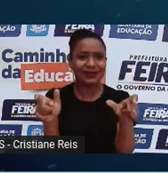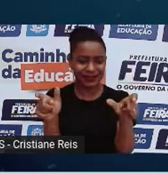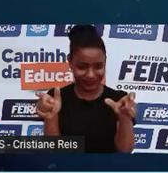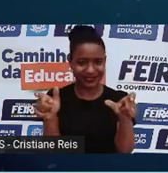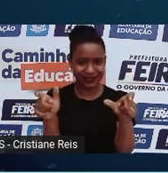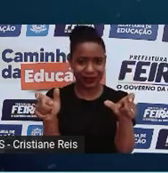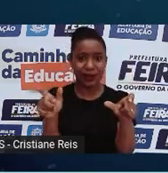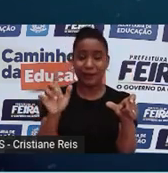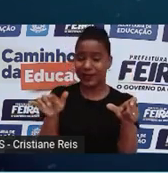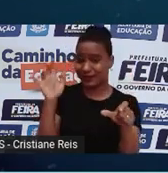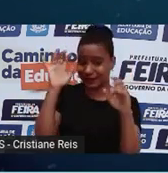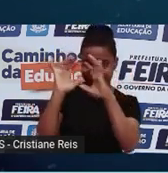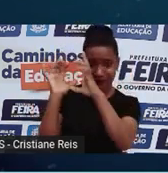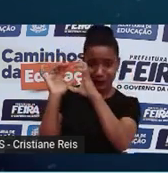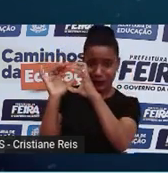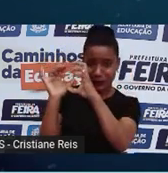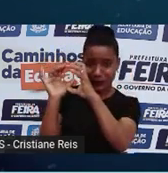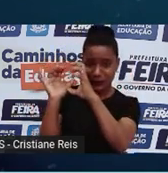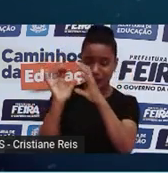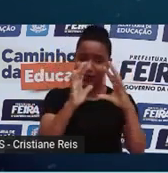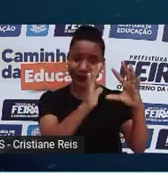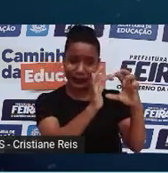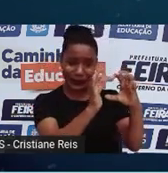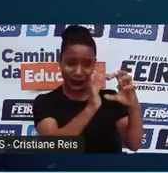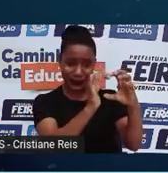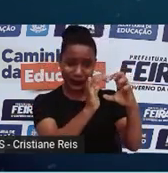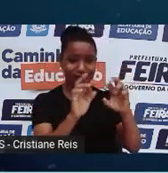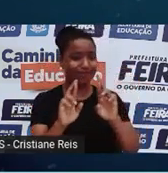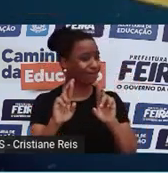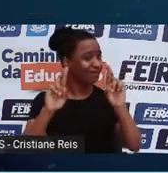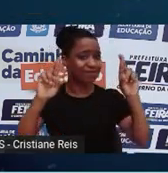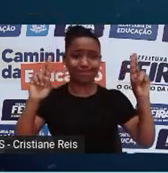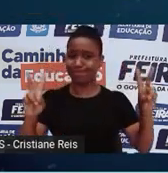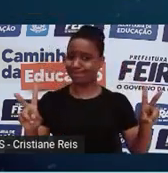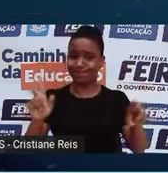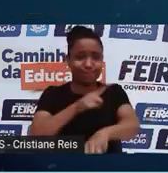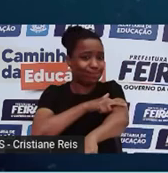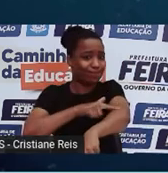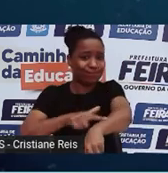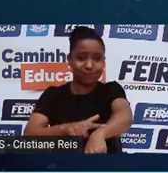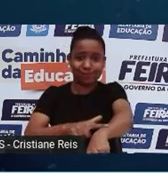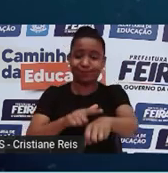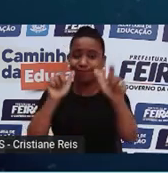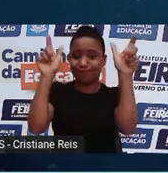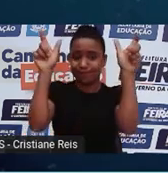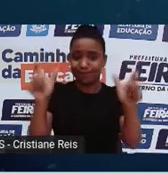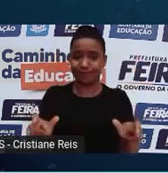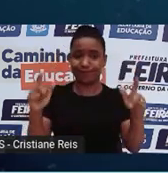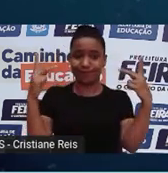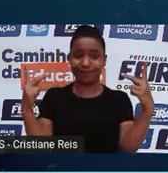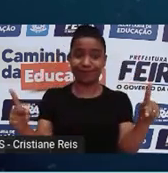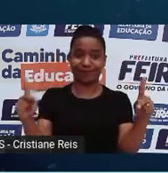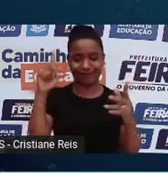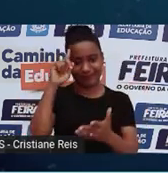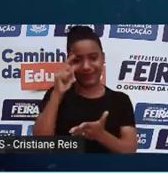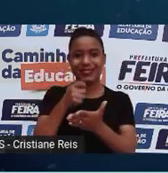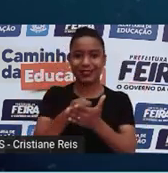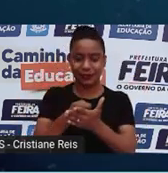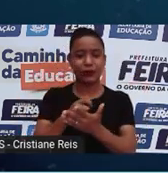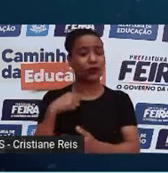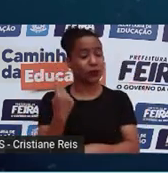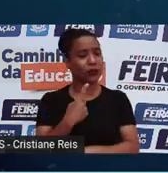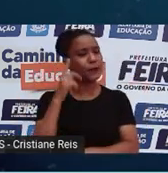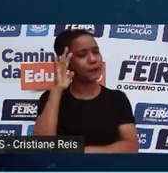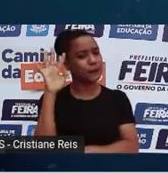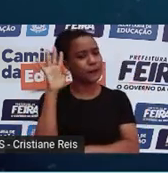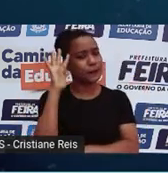pensamentos e comportamentos. E é claro, livre e arbítrio. Quando paramos para pensar mais a fundo sobre esse assunto, nos deparamos com